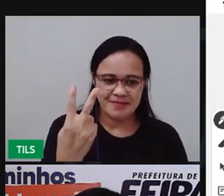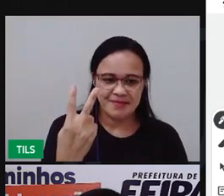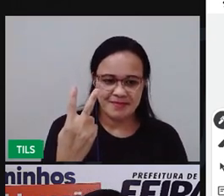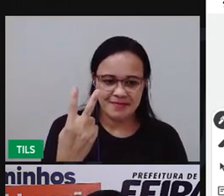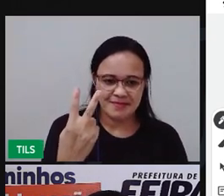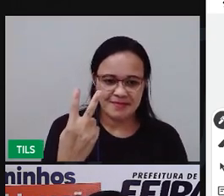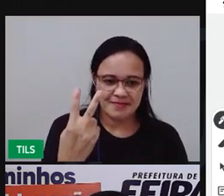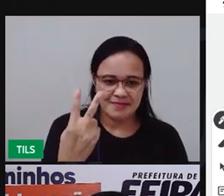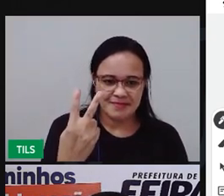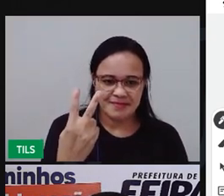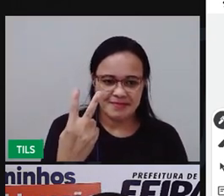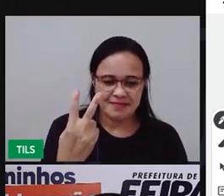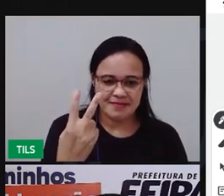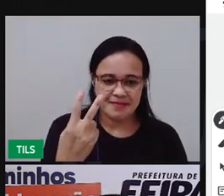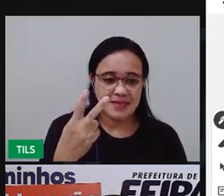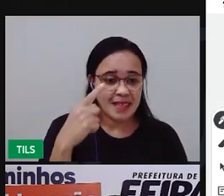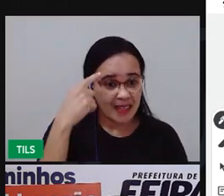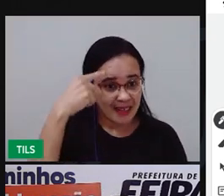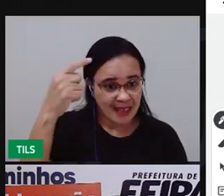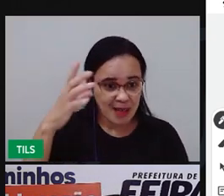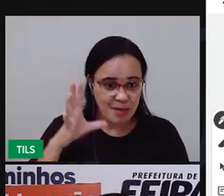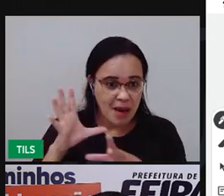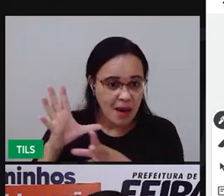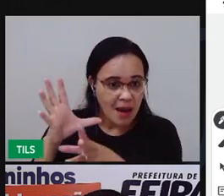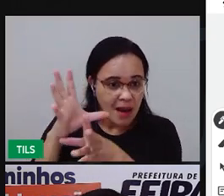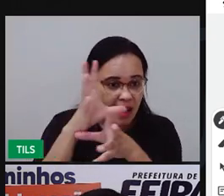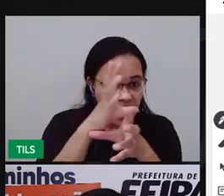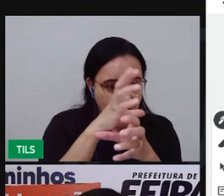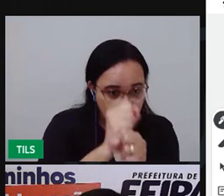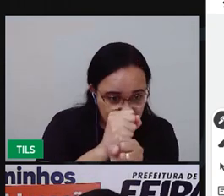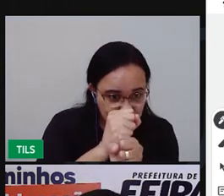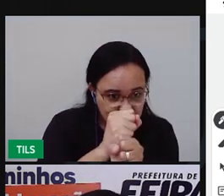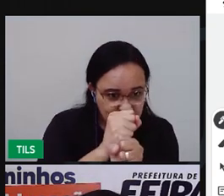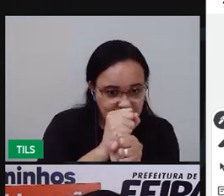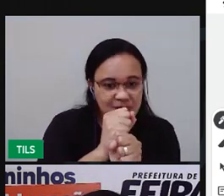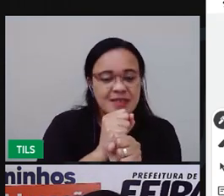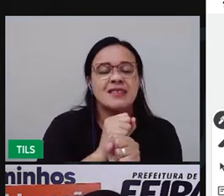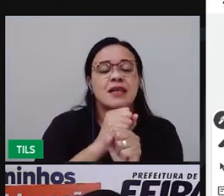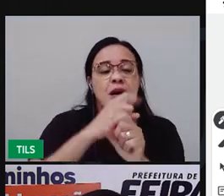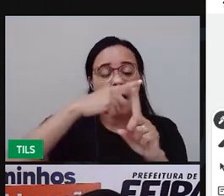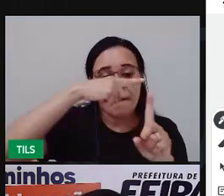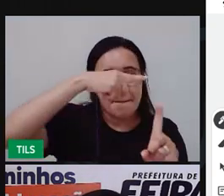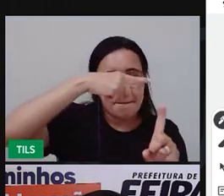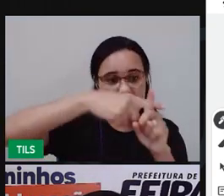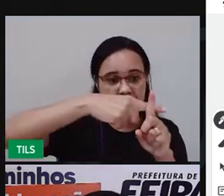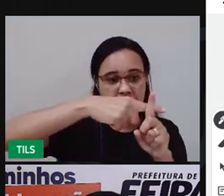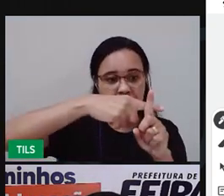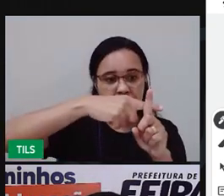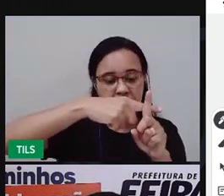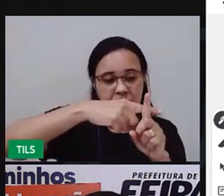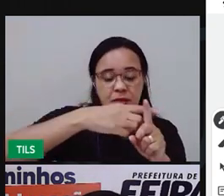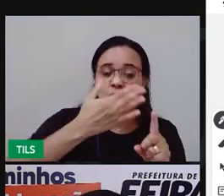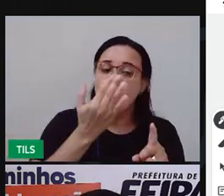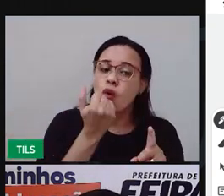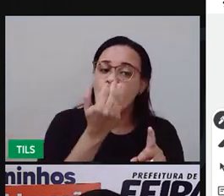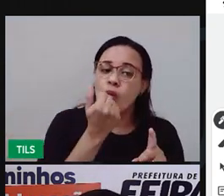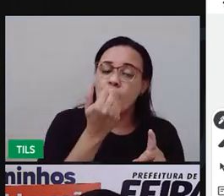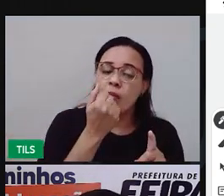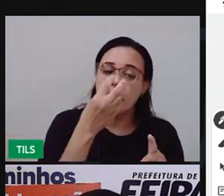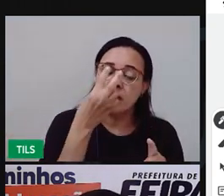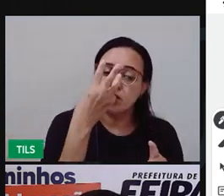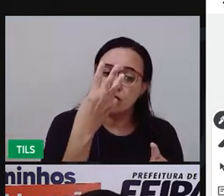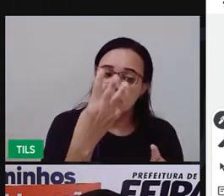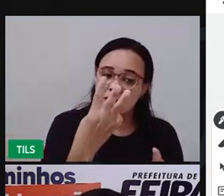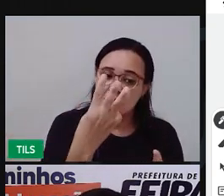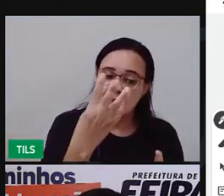Esse símbolo é utilizado na adição. Ele comeu mais... Ele comeu três e ainda tem